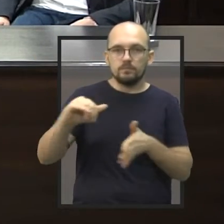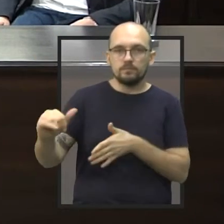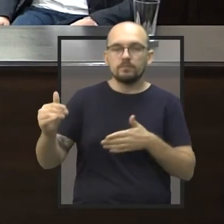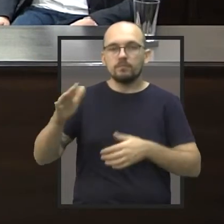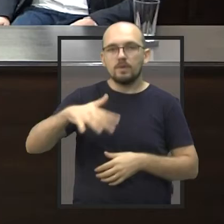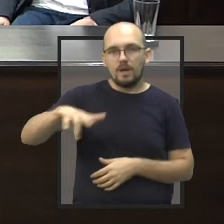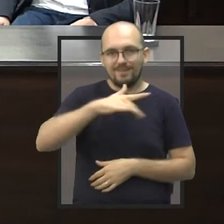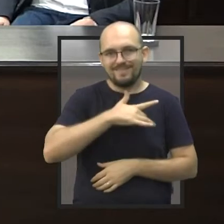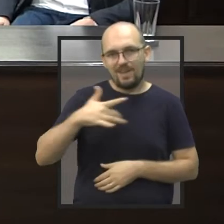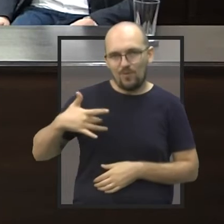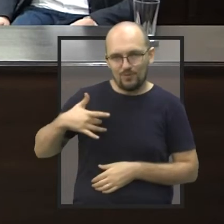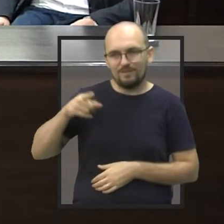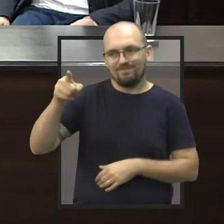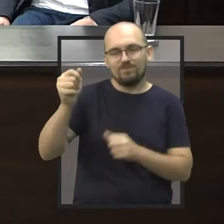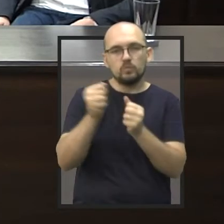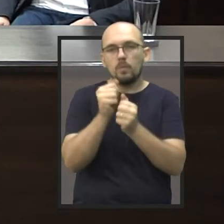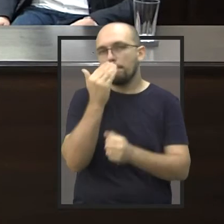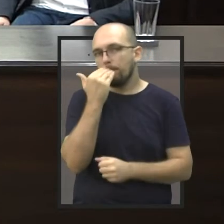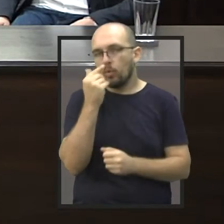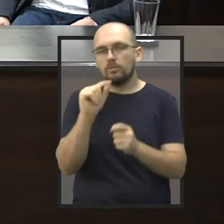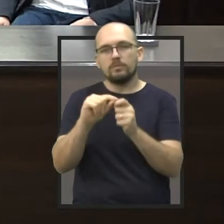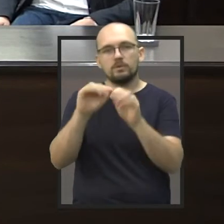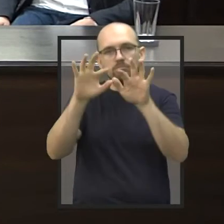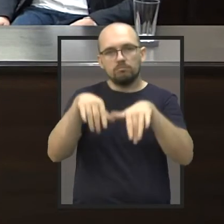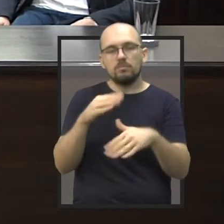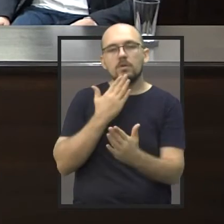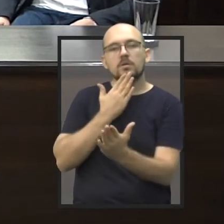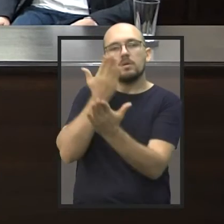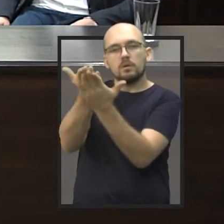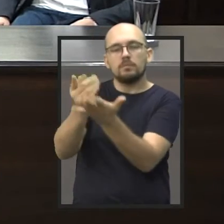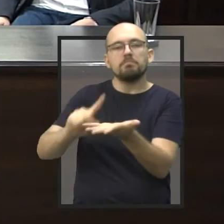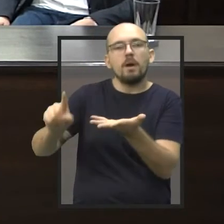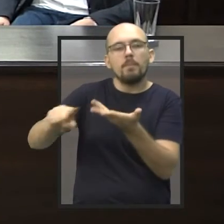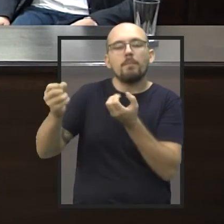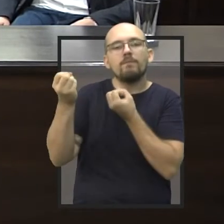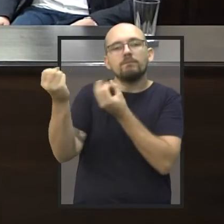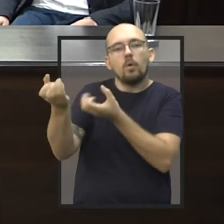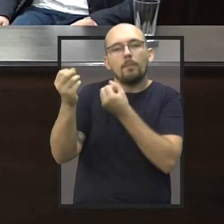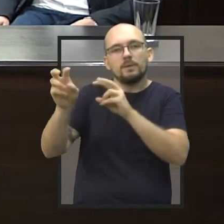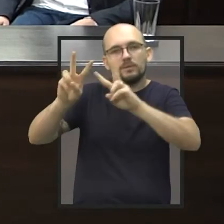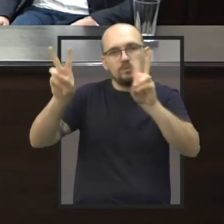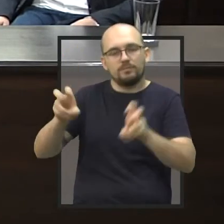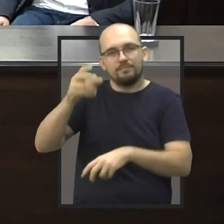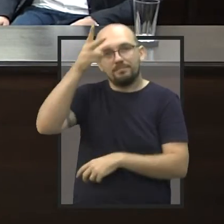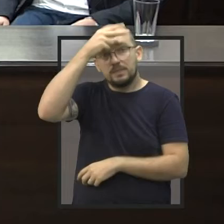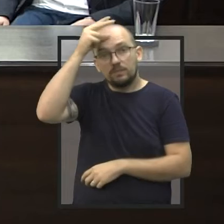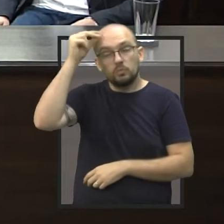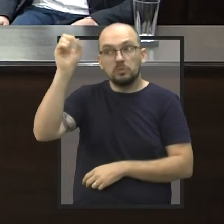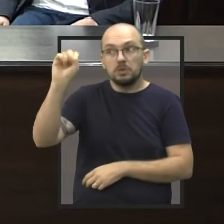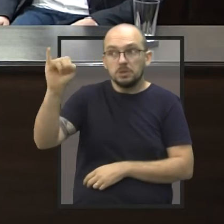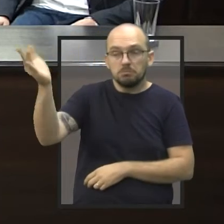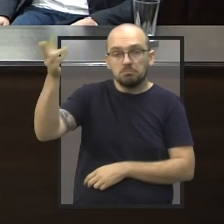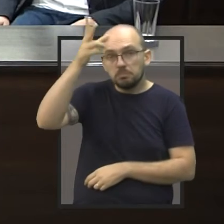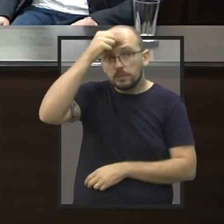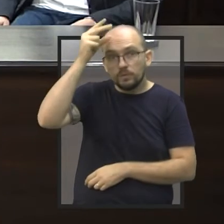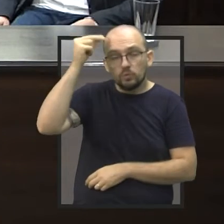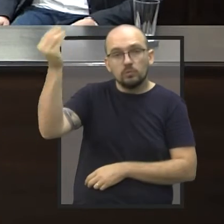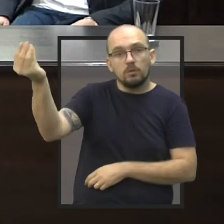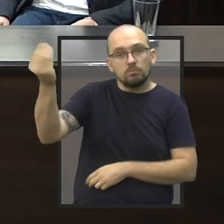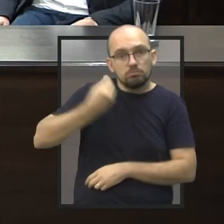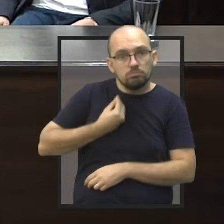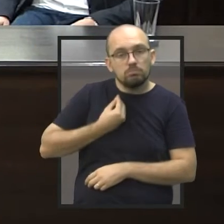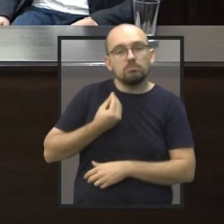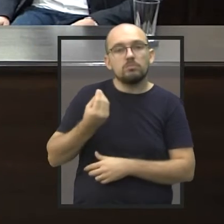Borgo, fez um requerimento pedindo informações para a administração municipal se a Prefeitura pretende licitar